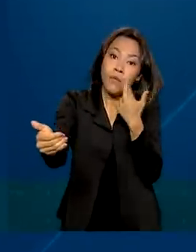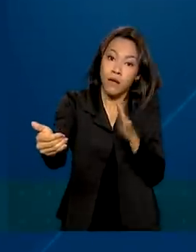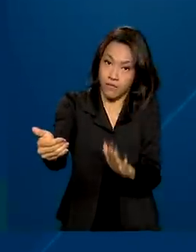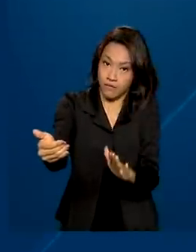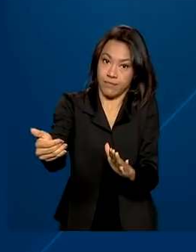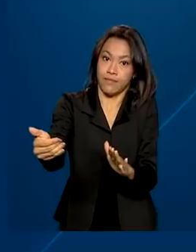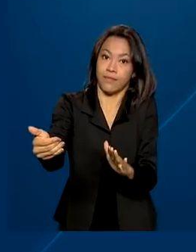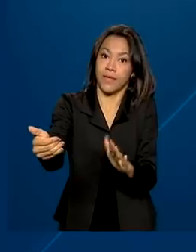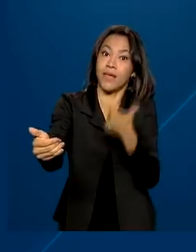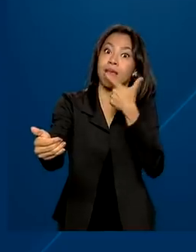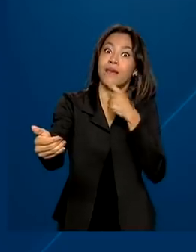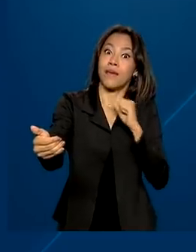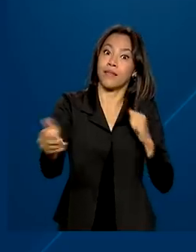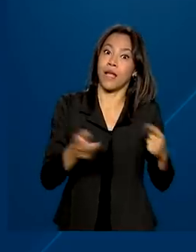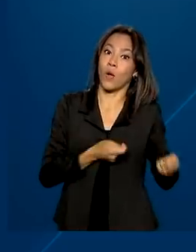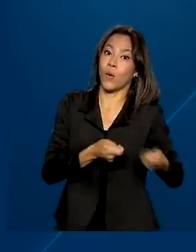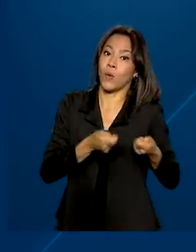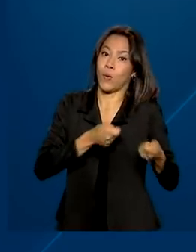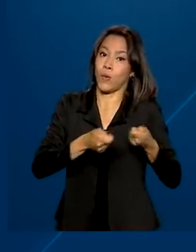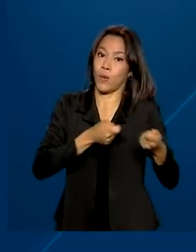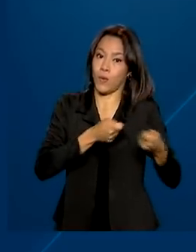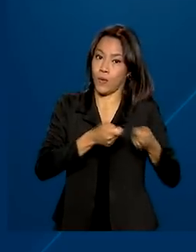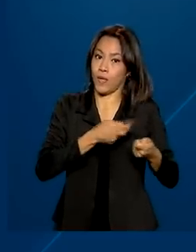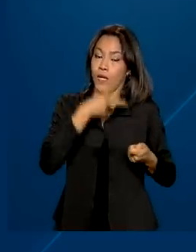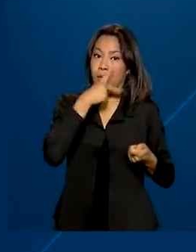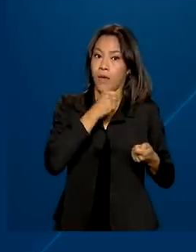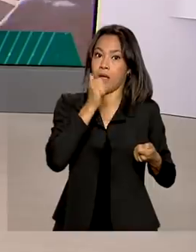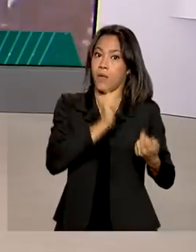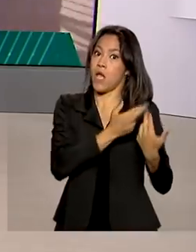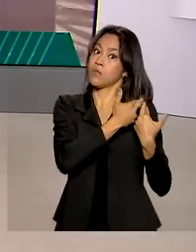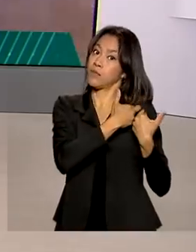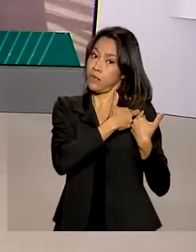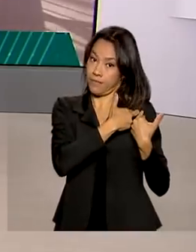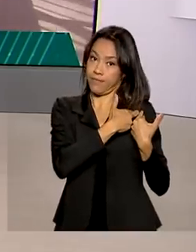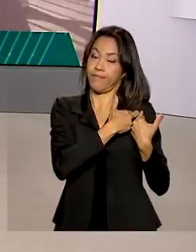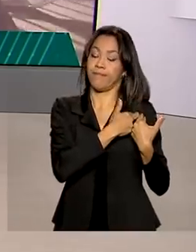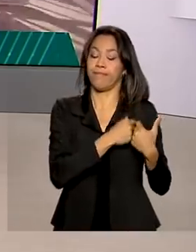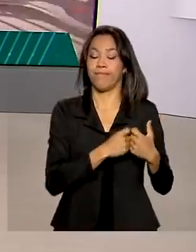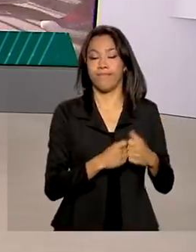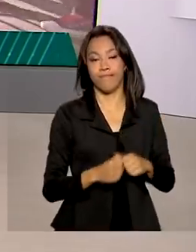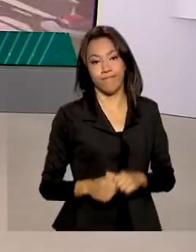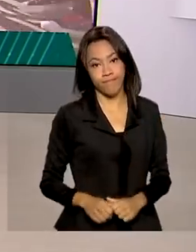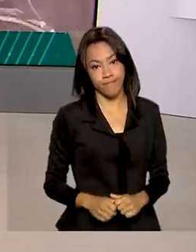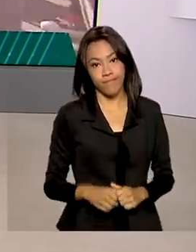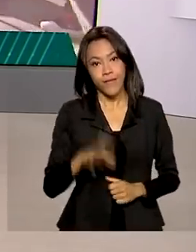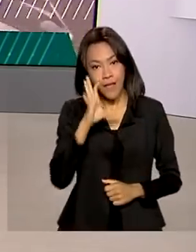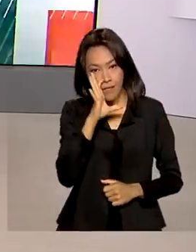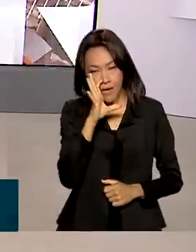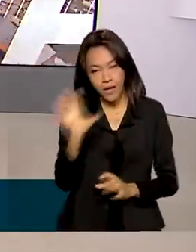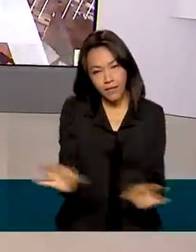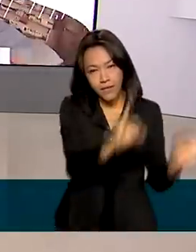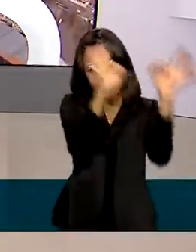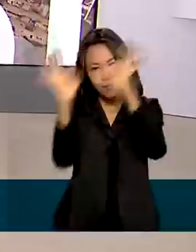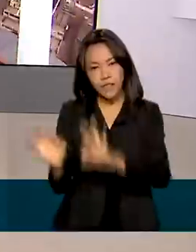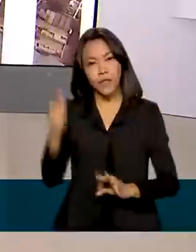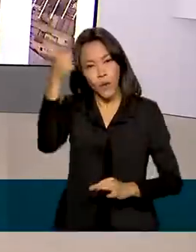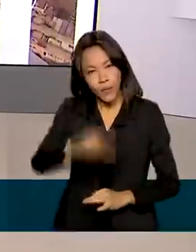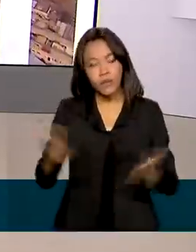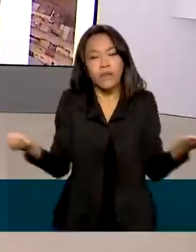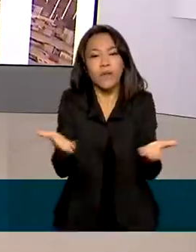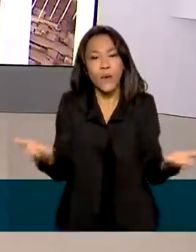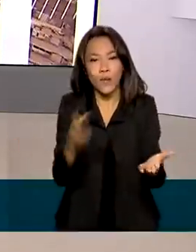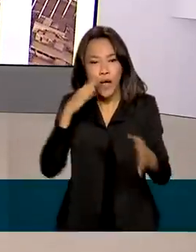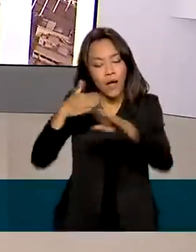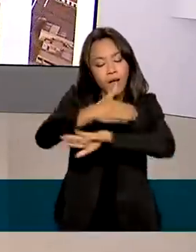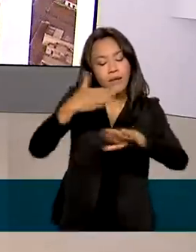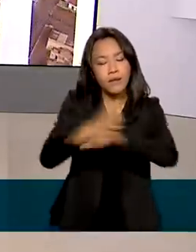Quem tem que estar por dentro disso são os responsáveis. Para rever as reportagens de hoje, acesse